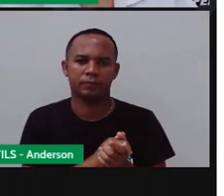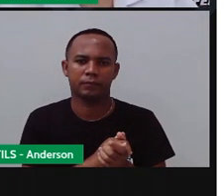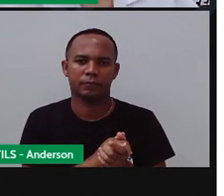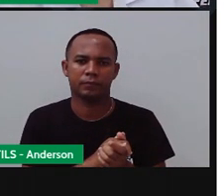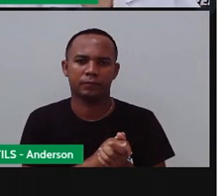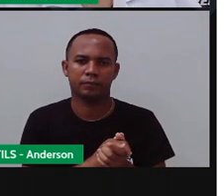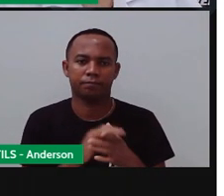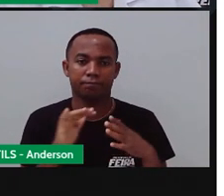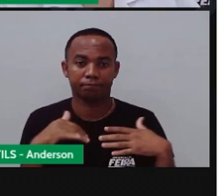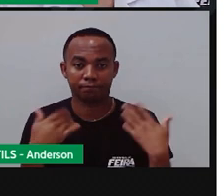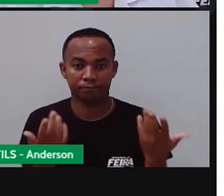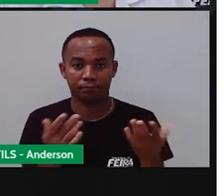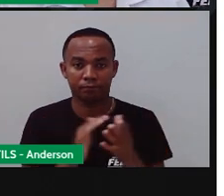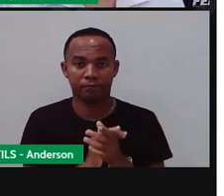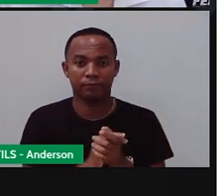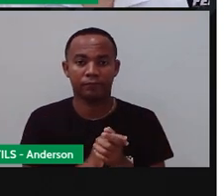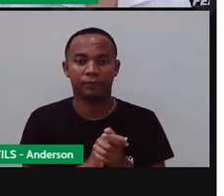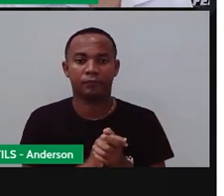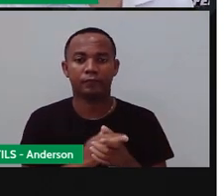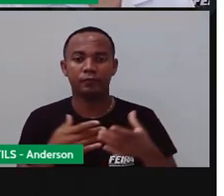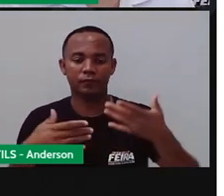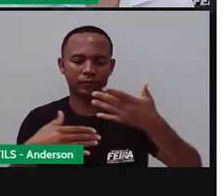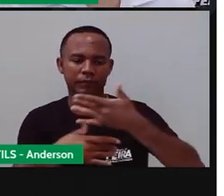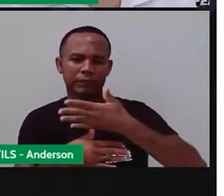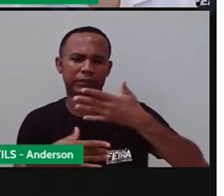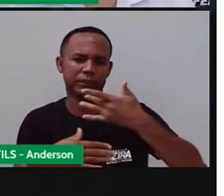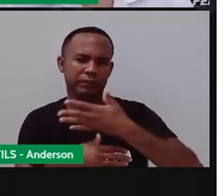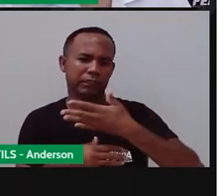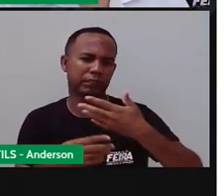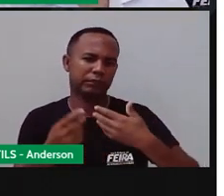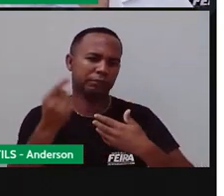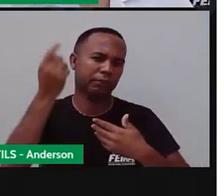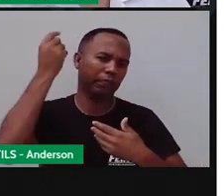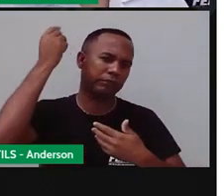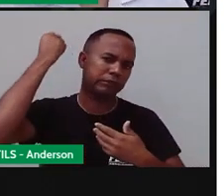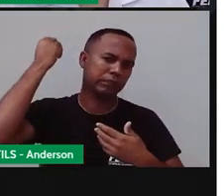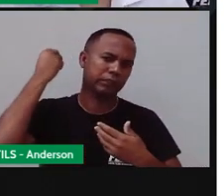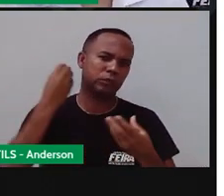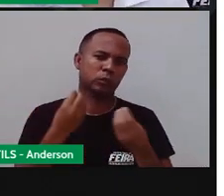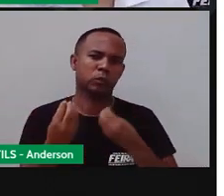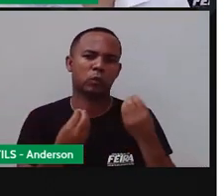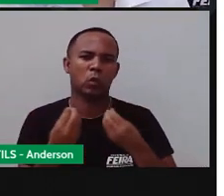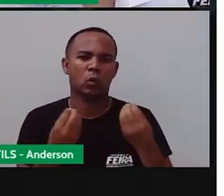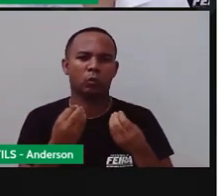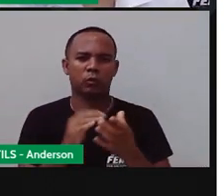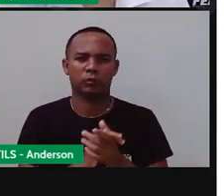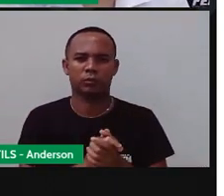bom, nossa cidade no tempo. Qual é a nossa cidade, Anderson?